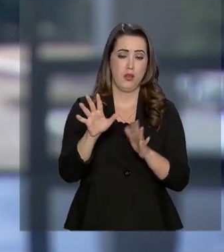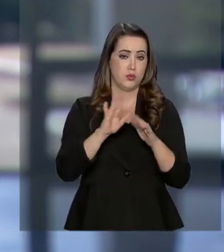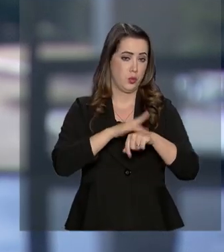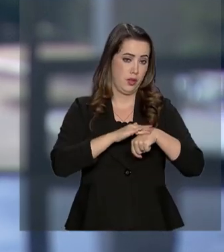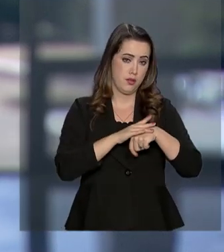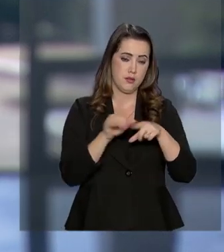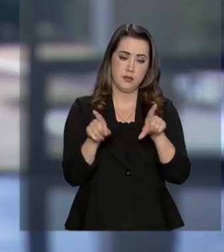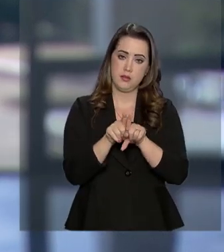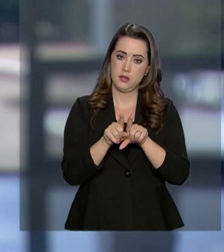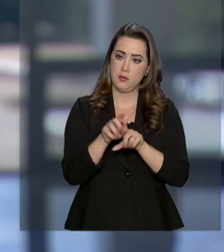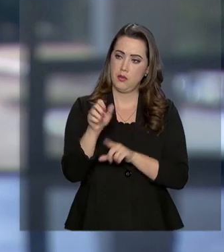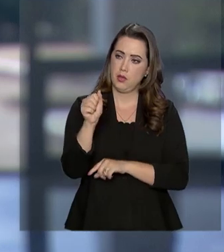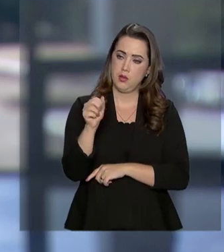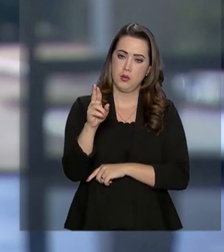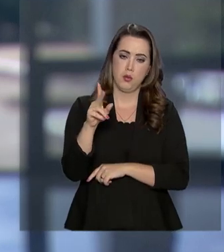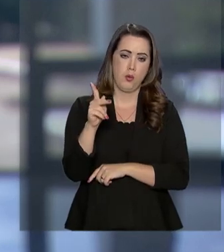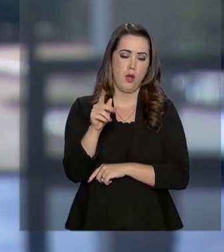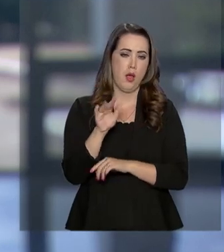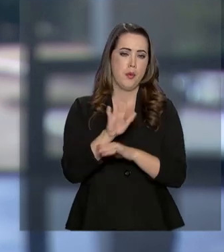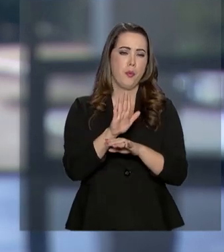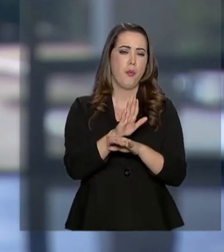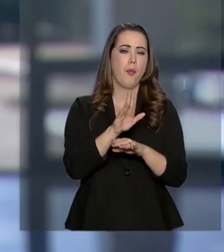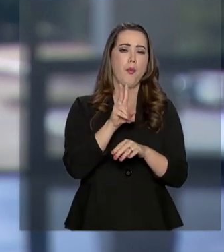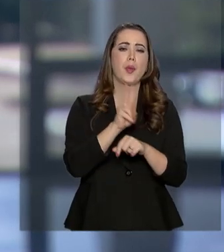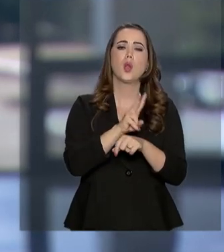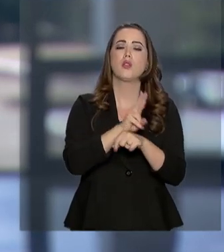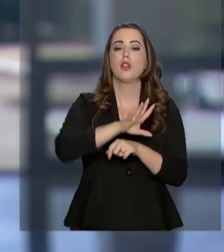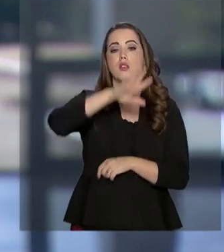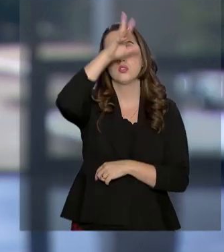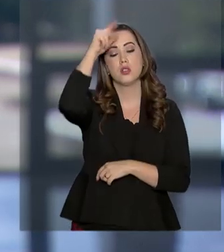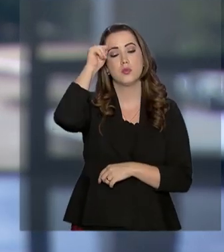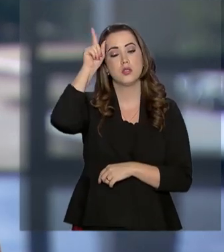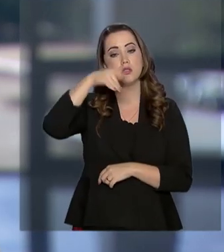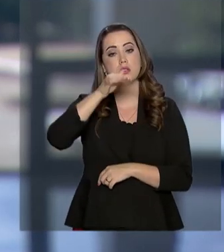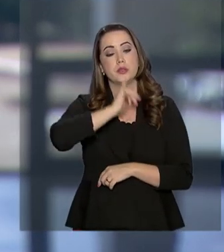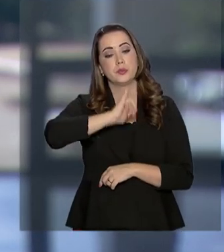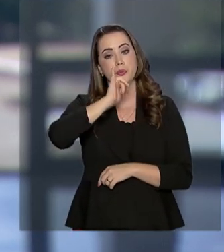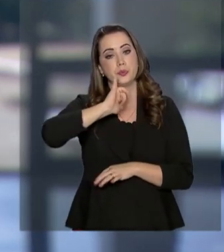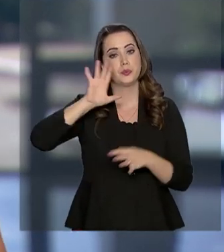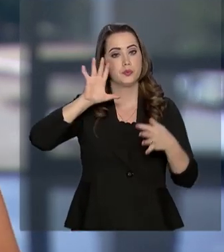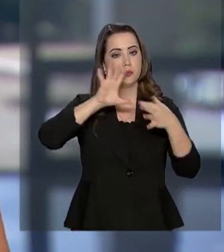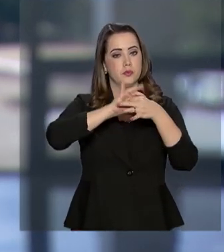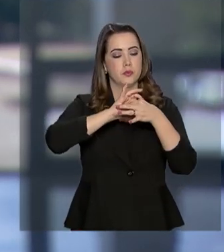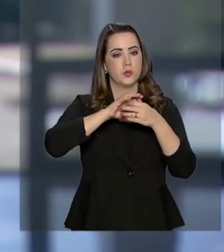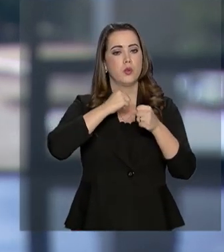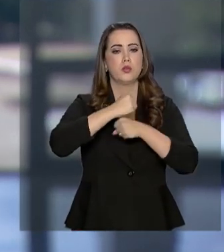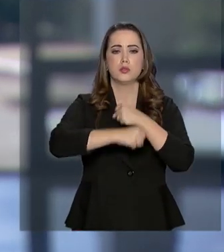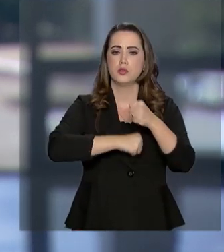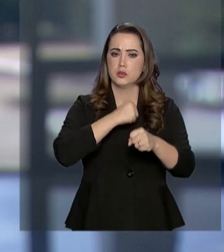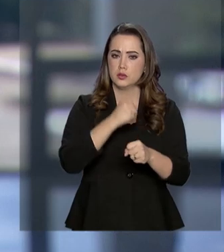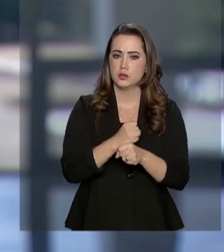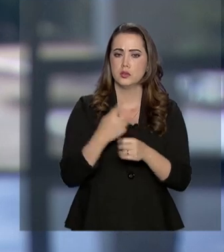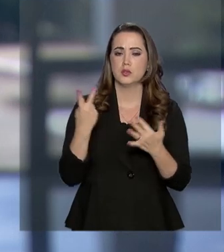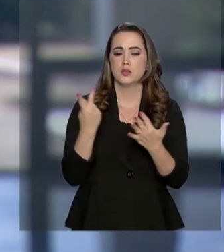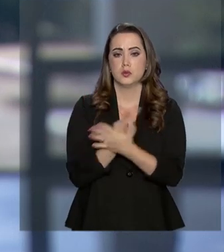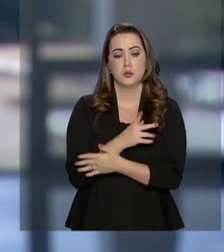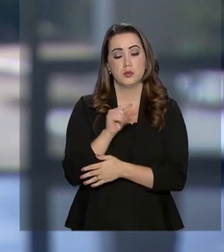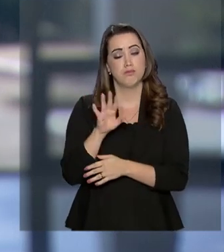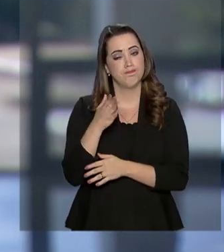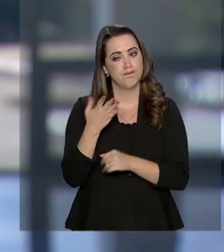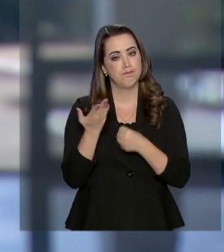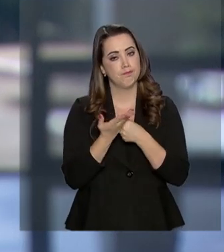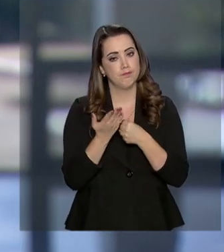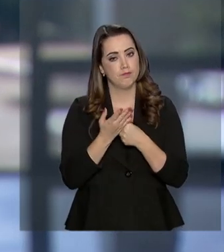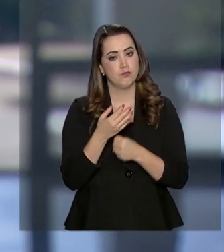ARPA, que ajuda a proteger a Amazônia, são alguns exemplos desta parceria. Anualmente, são realizados, em